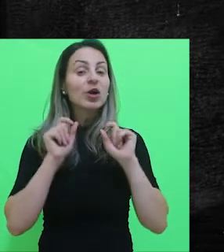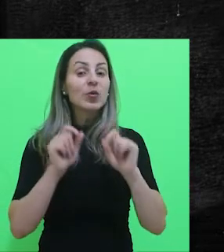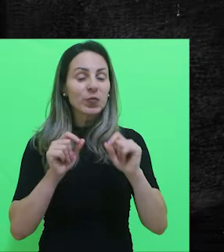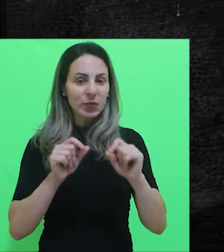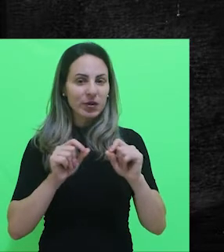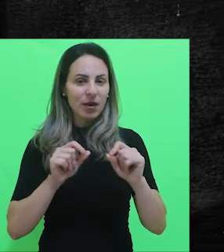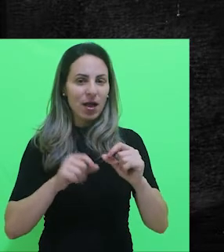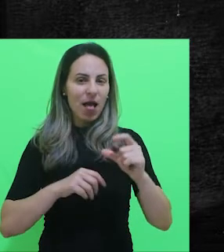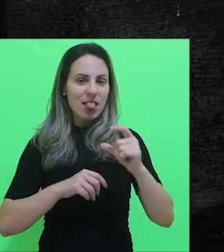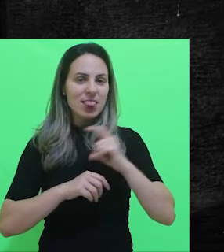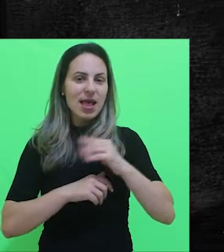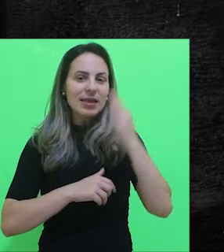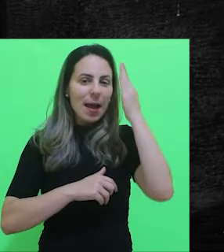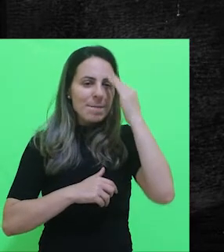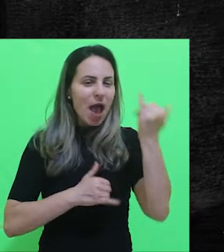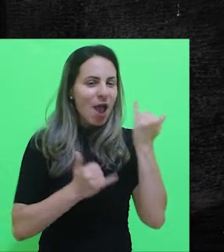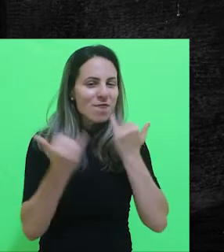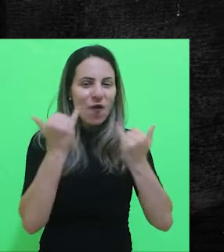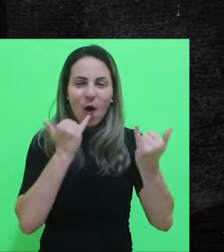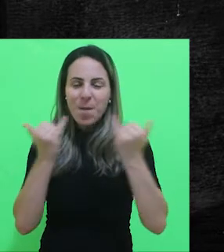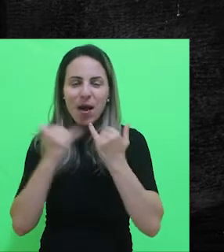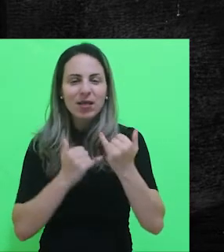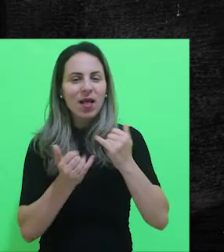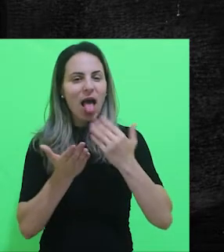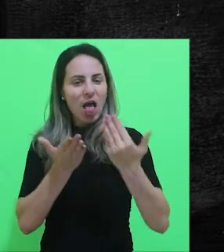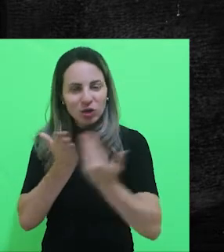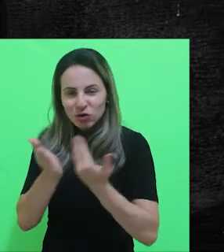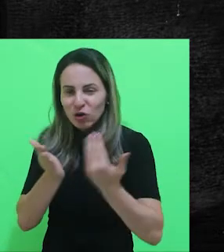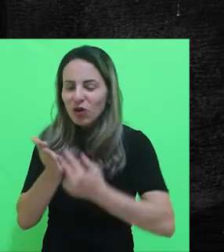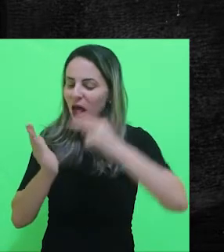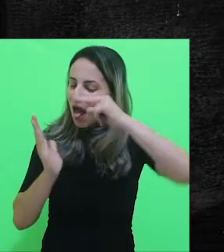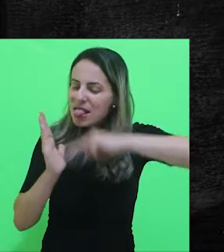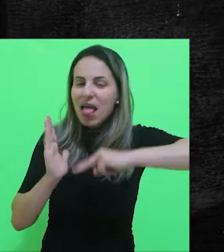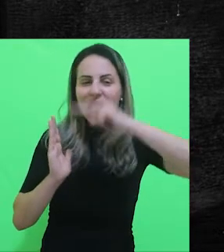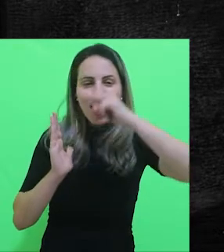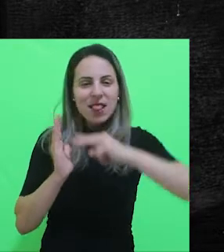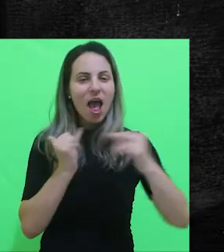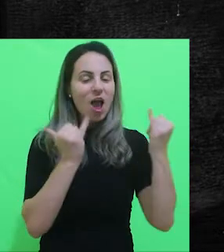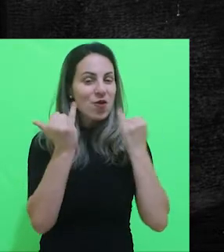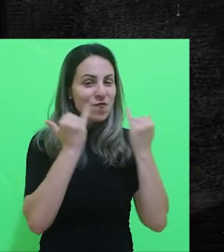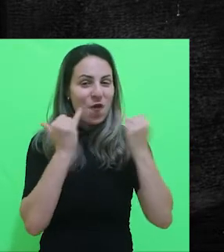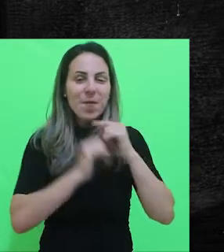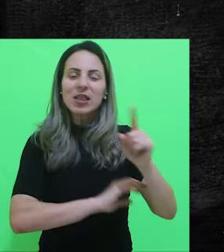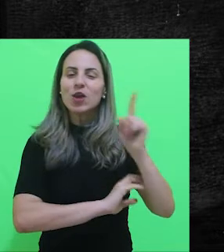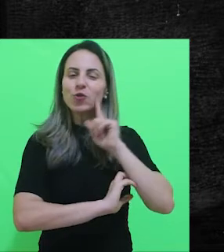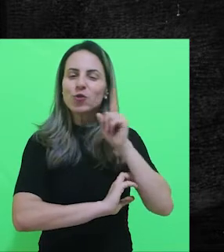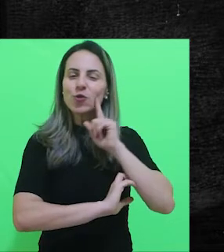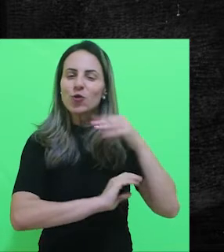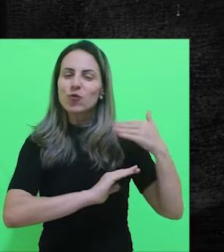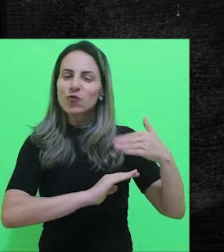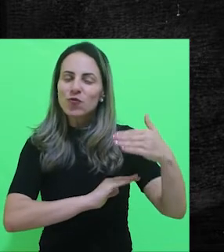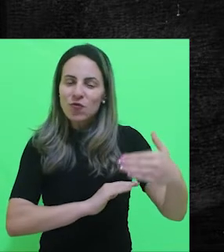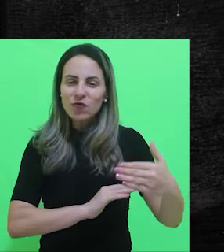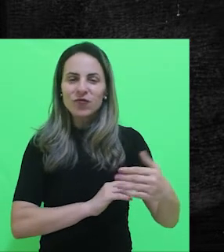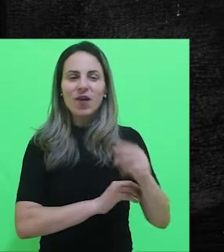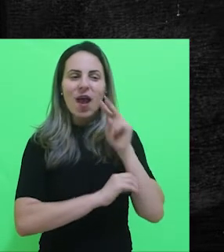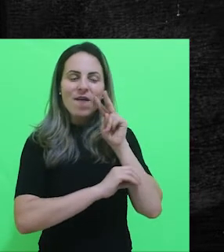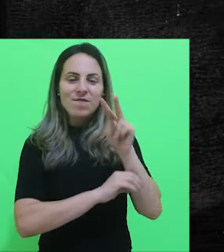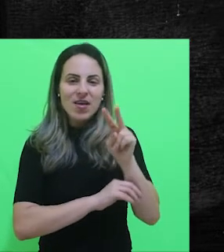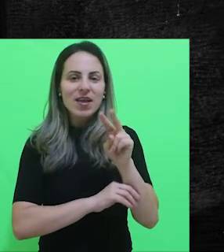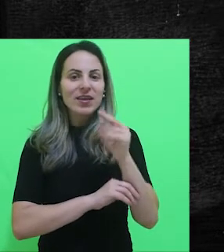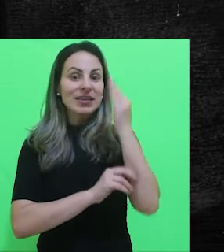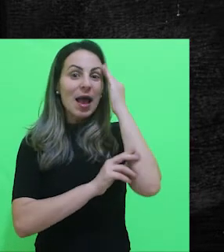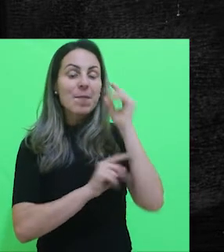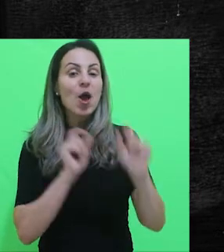manter-se atualizado. Então, leia jornais, esteja atento às informações cotidianas. Estar dentro das